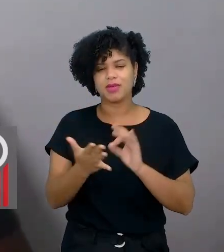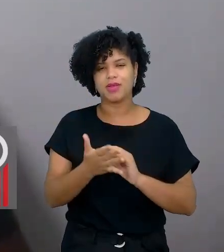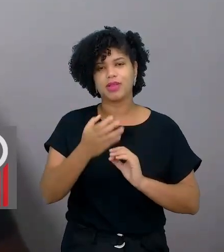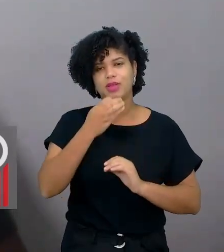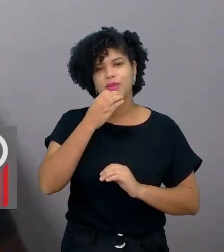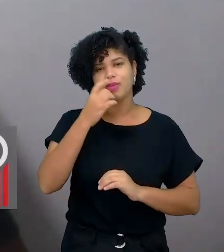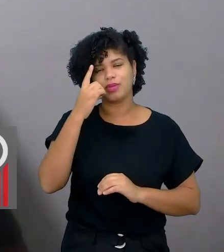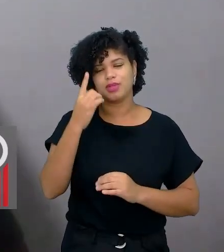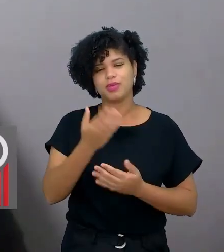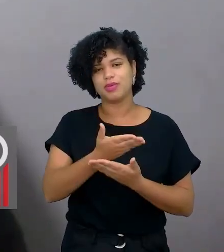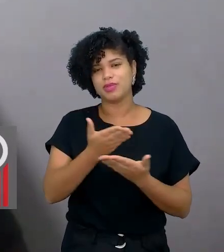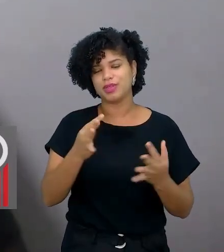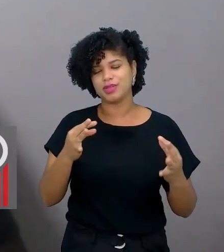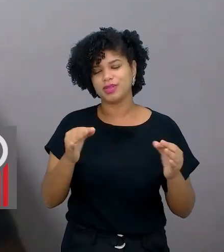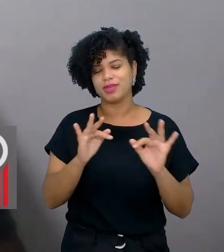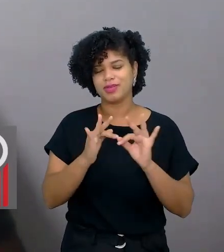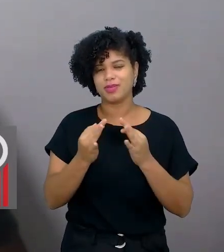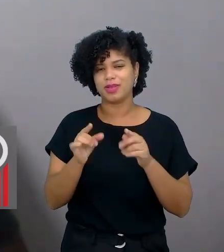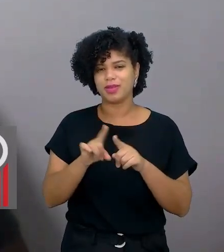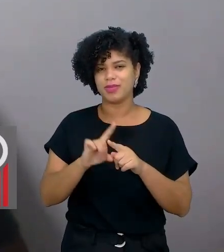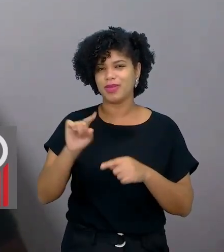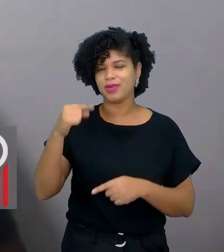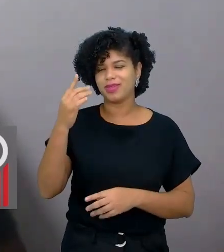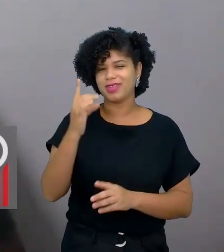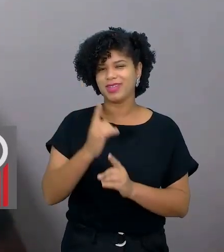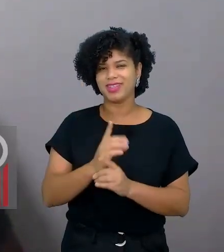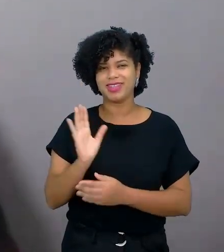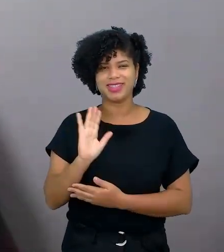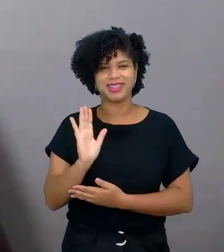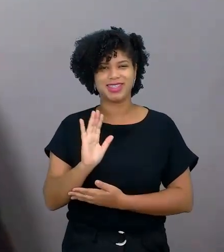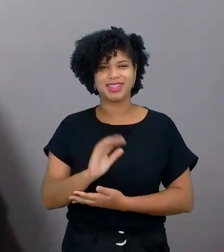que Deus abençoe a todos e a família de vocês, até a próxima.